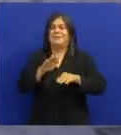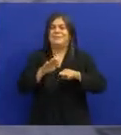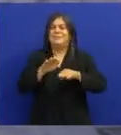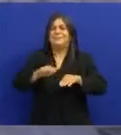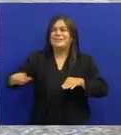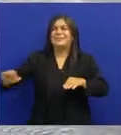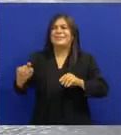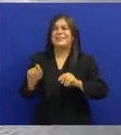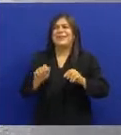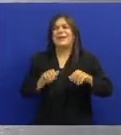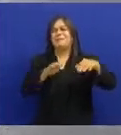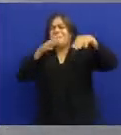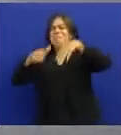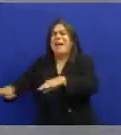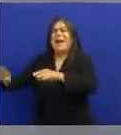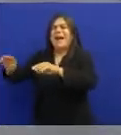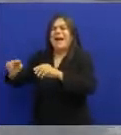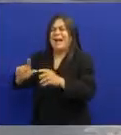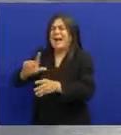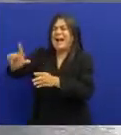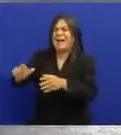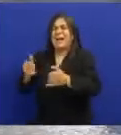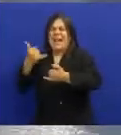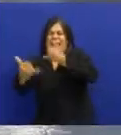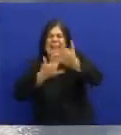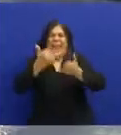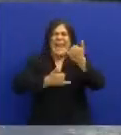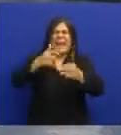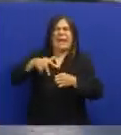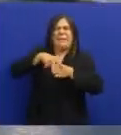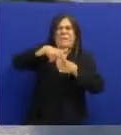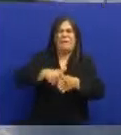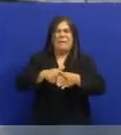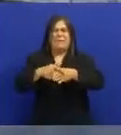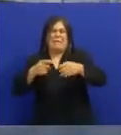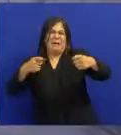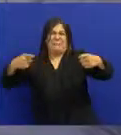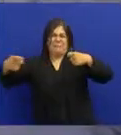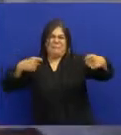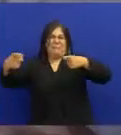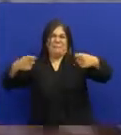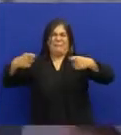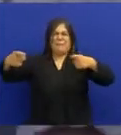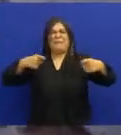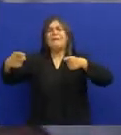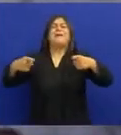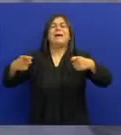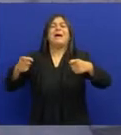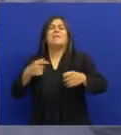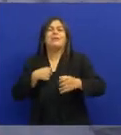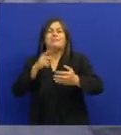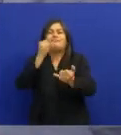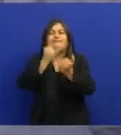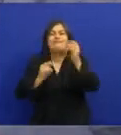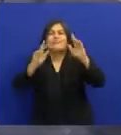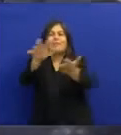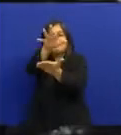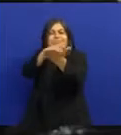Que a meninada ia Para a Lagoa do Paó Brincar de faroeste Aquela coisa Bang-bang Ele imitava os jeitos Do